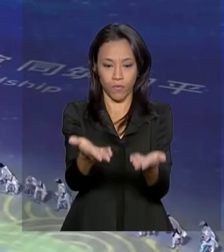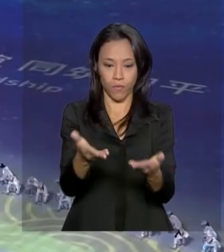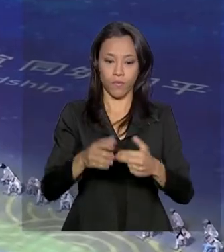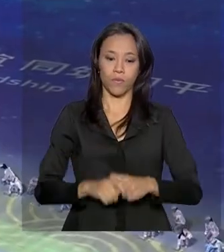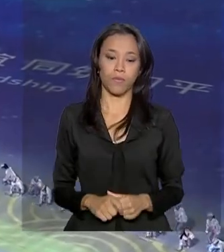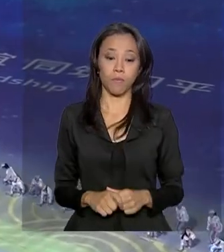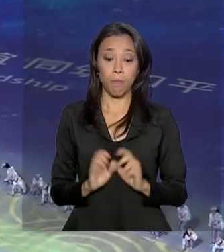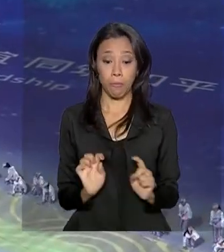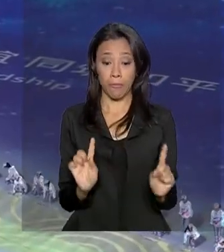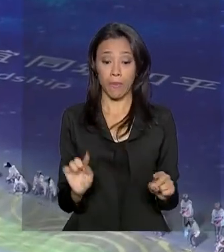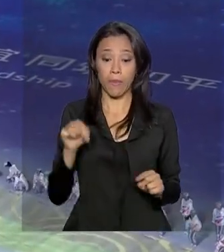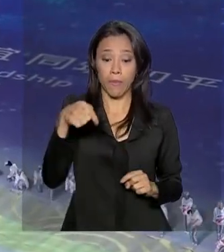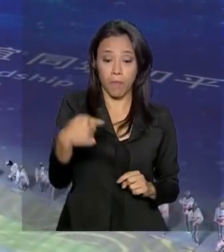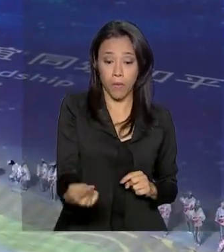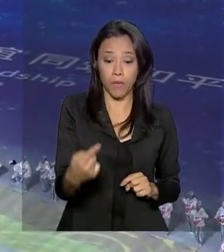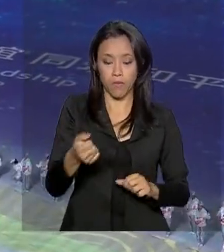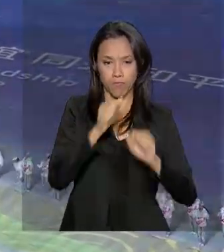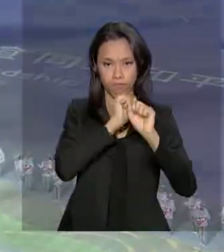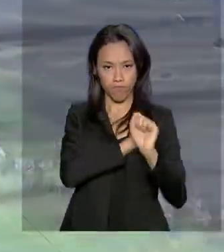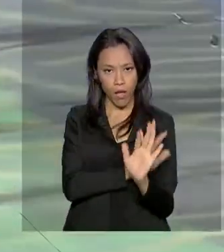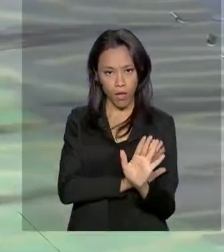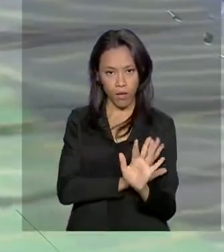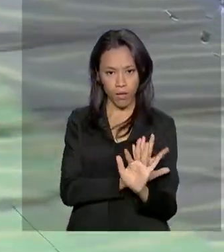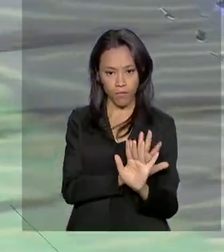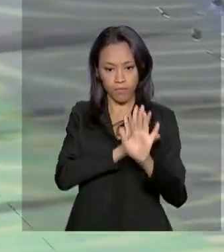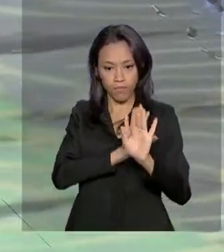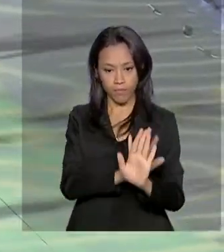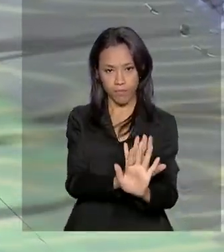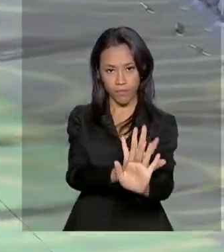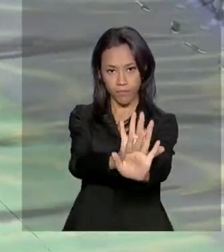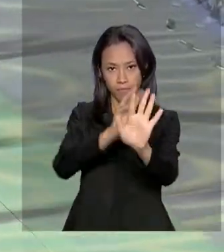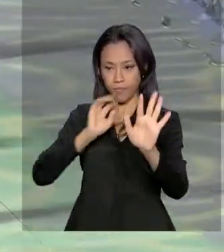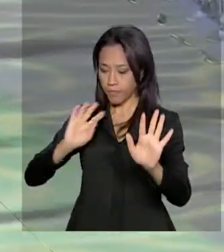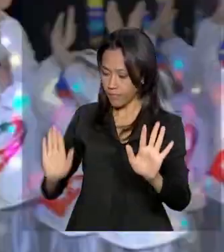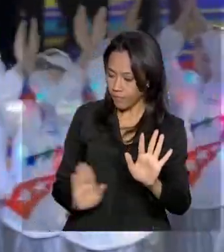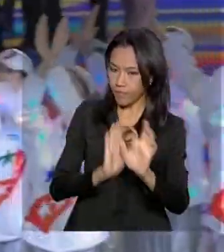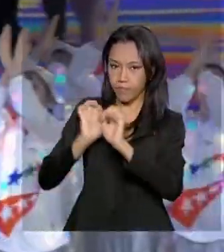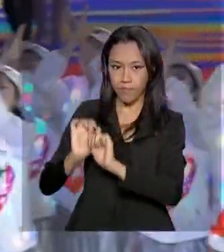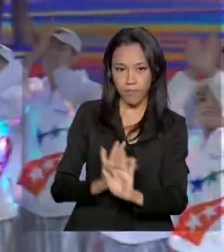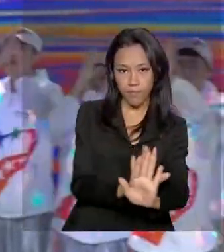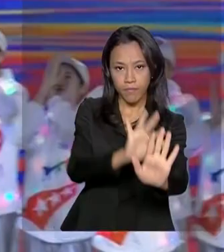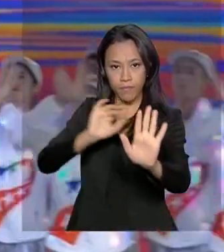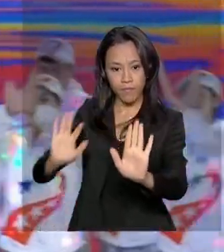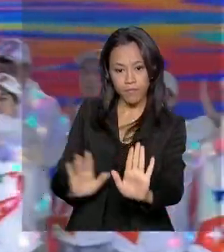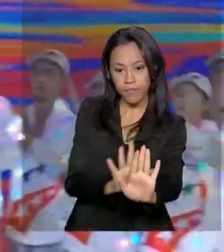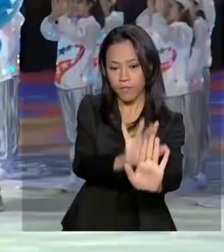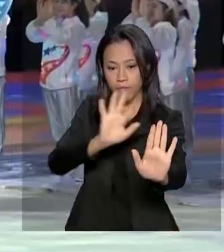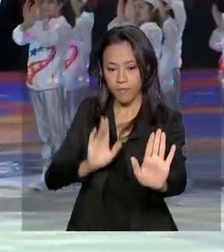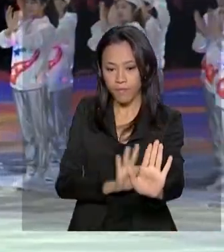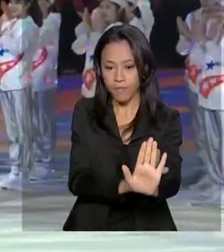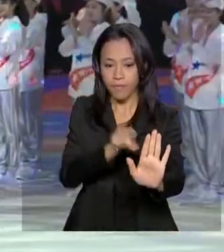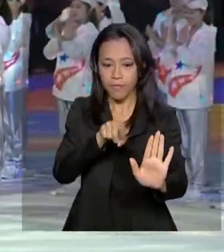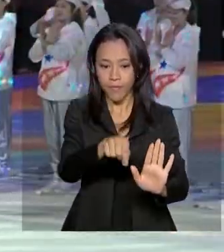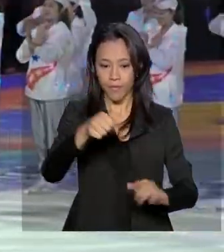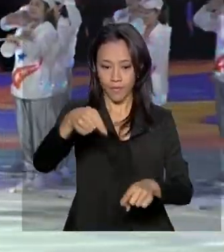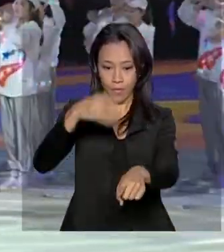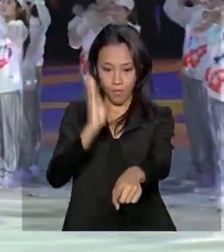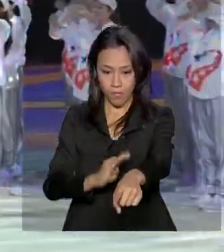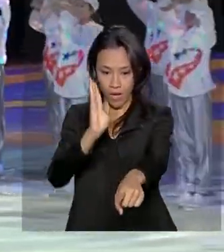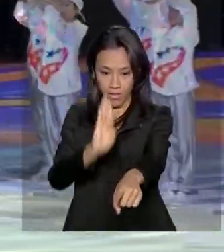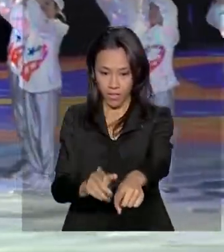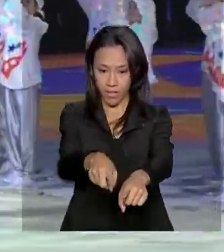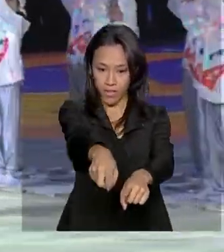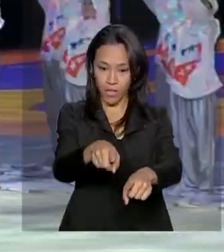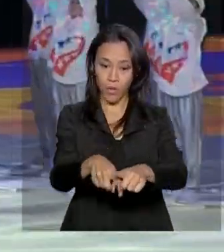Em seguida, o desfile das delegações dos países participantes. Na delegação do Brasil, o soldado PM